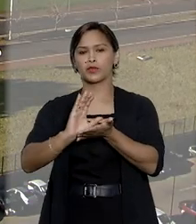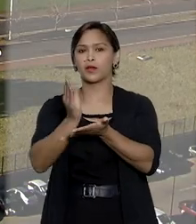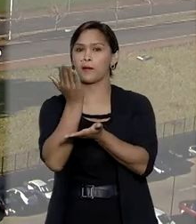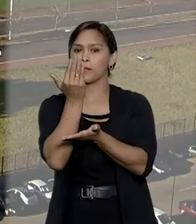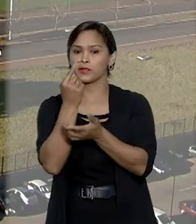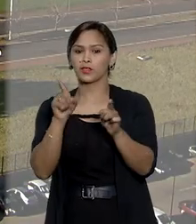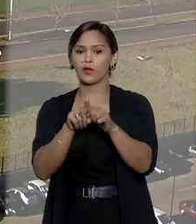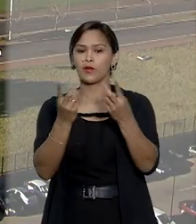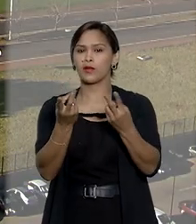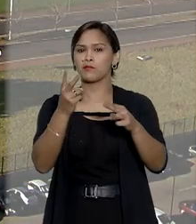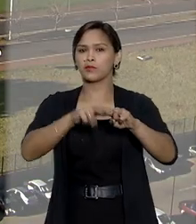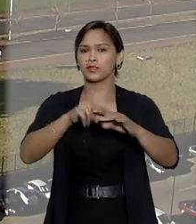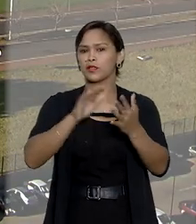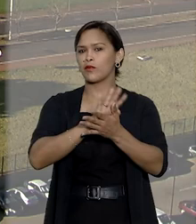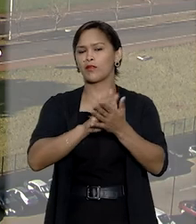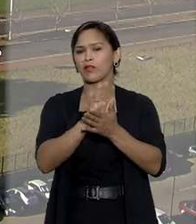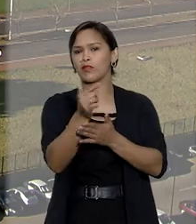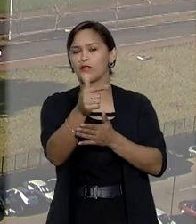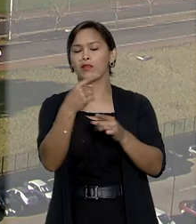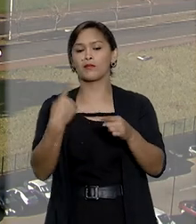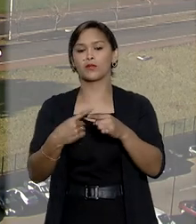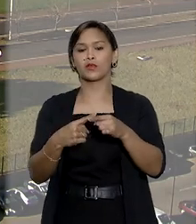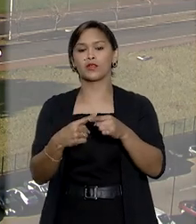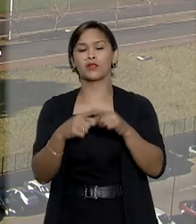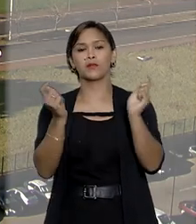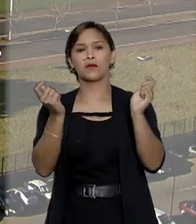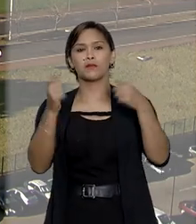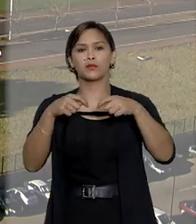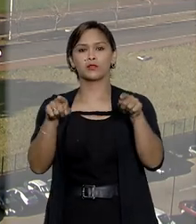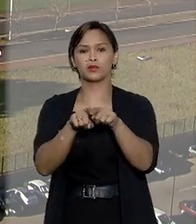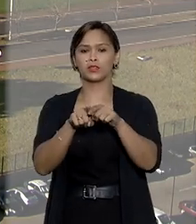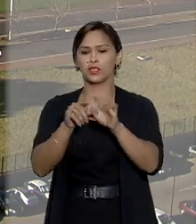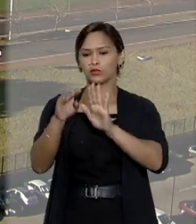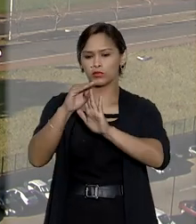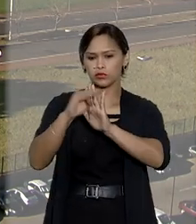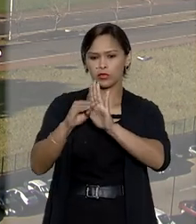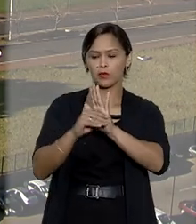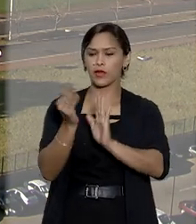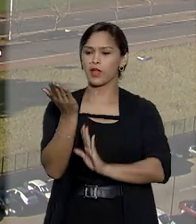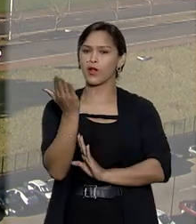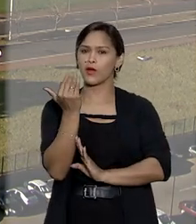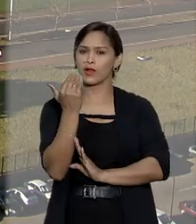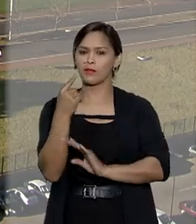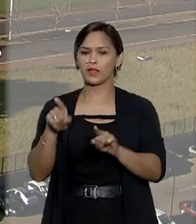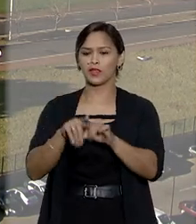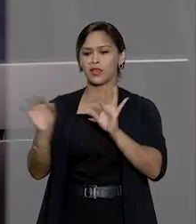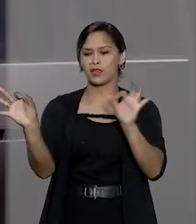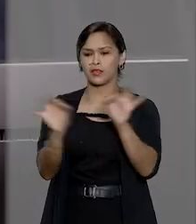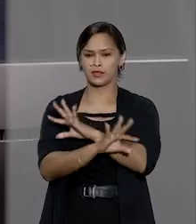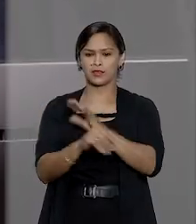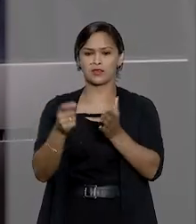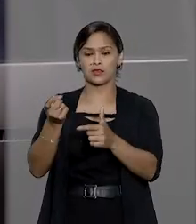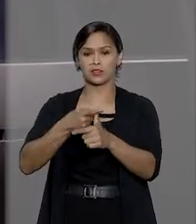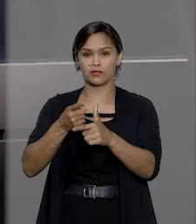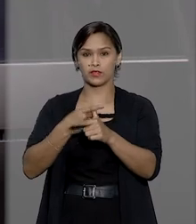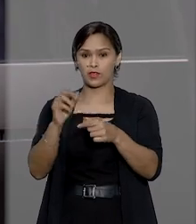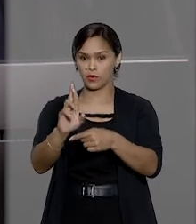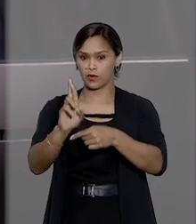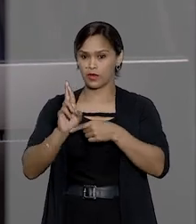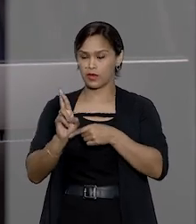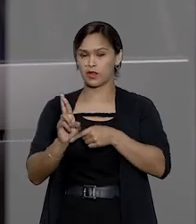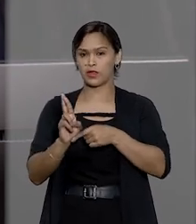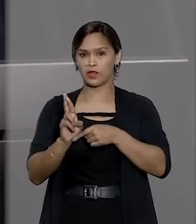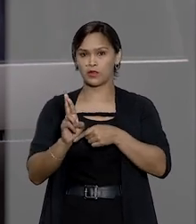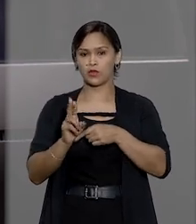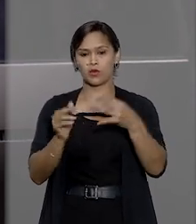que a prisão se tornou ineficaz, pois não tem mais a capacidade de compelir o alimentante a quitar a dívida. O relator do